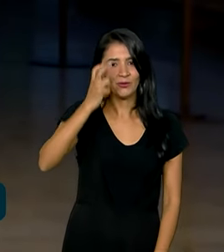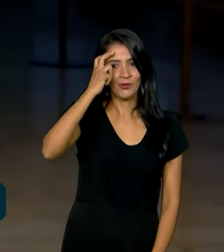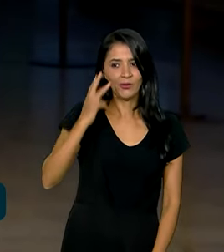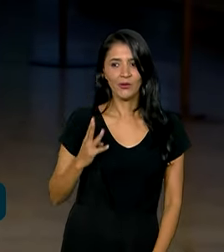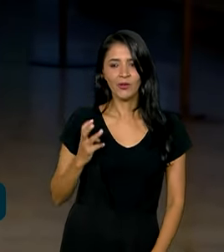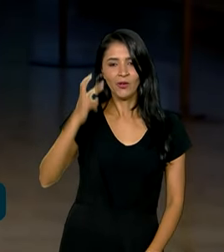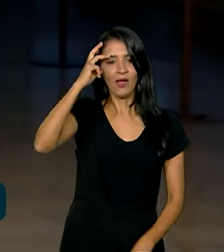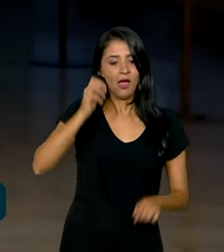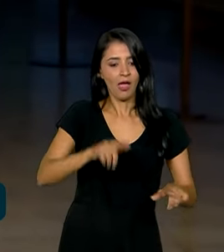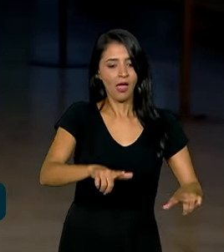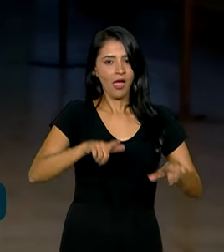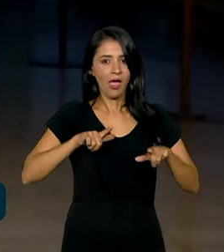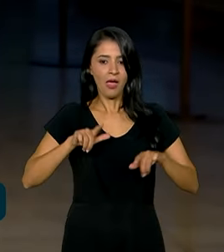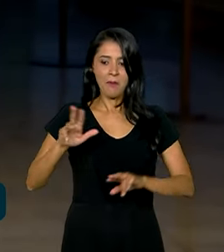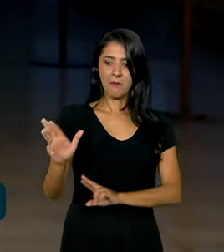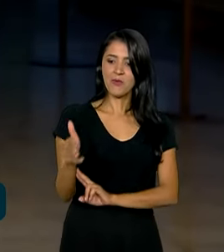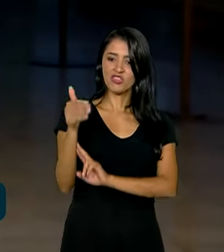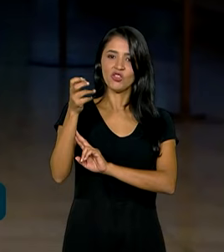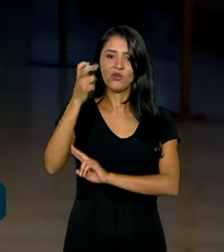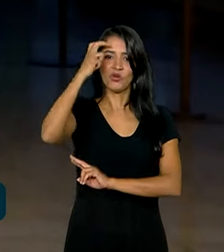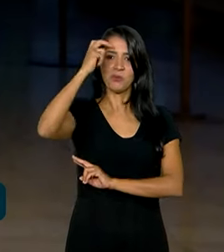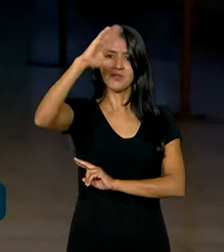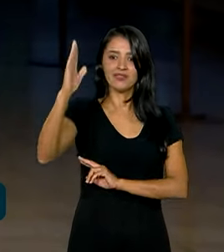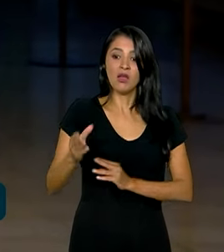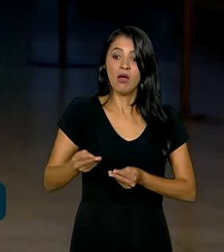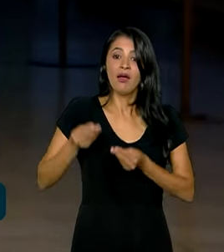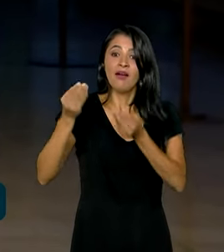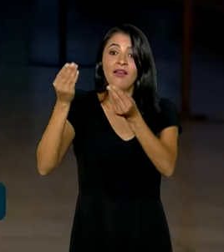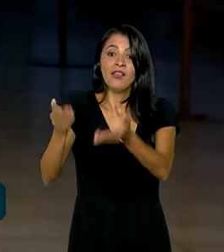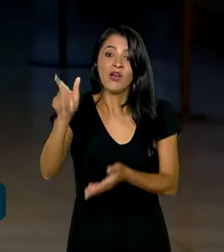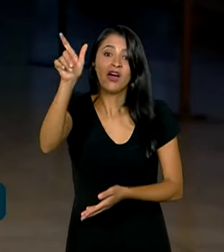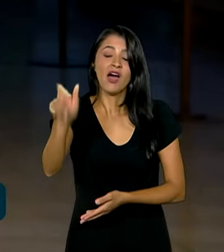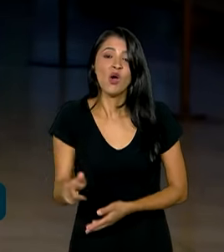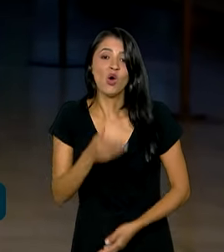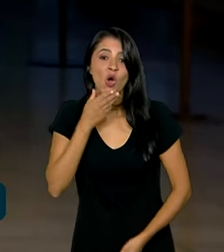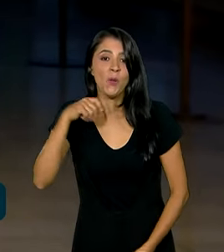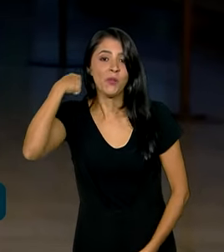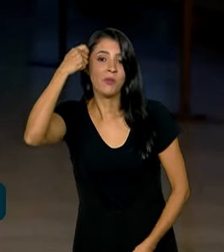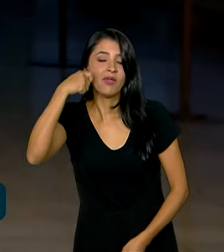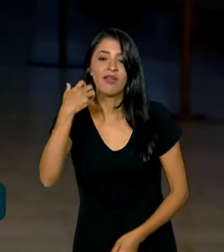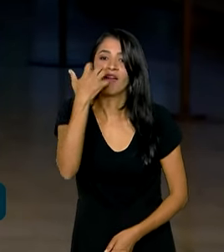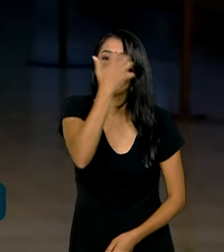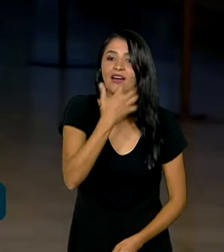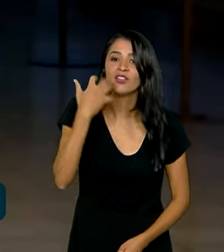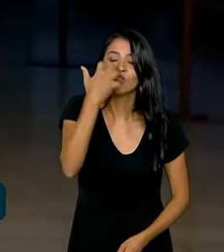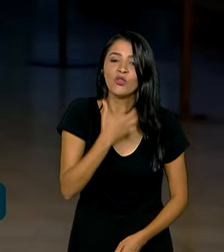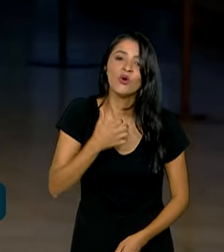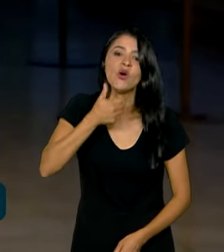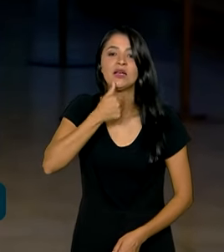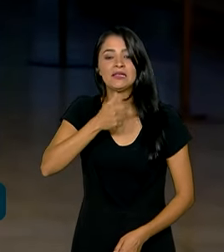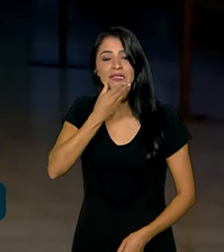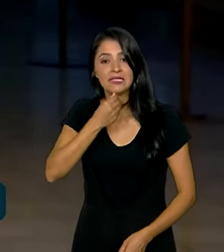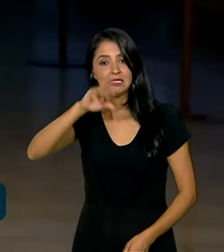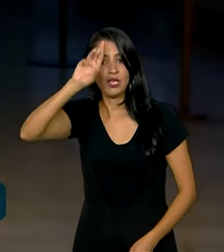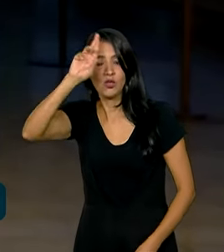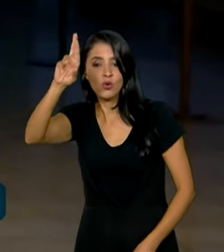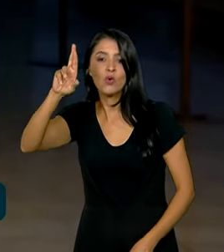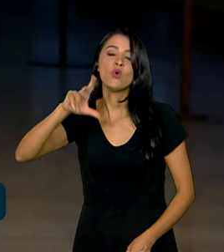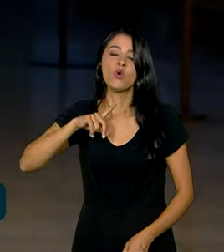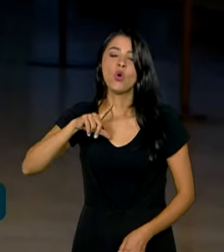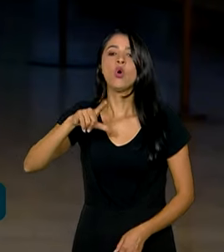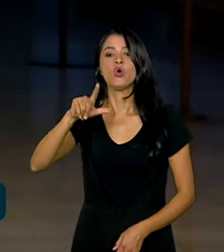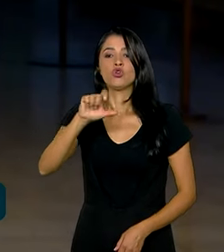entregou o título de embaixador da cultura brasileira ao ator, cantor e compositor Seu Jorge. De acordo com o